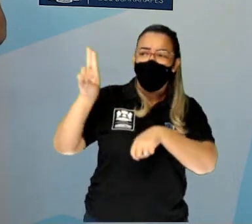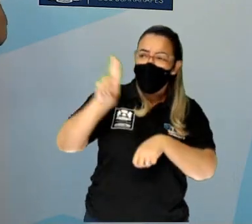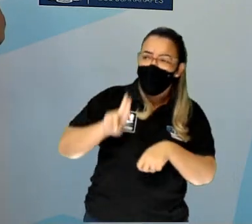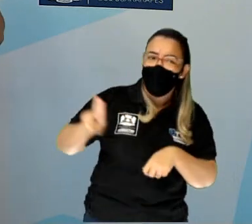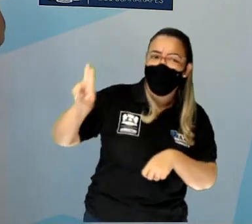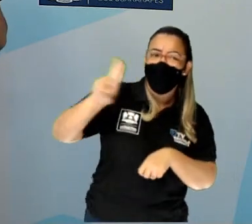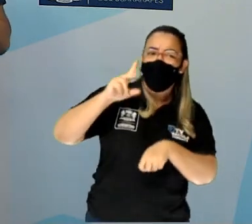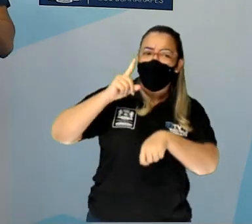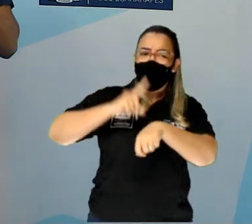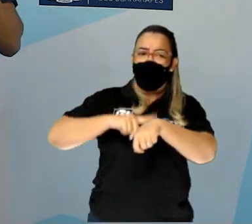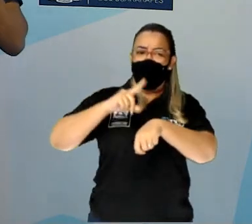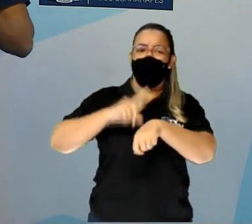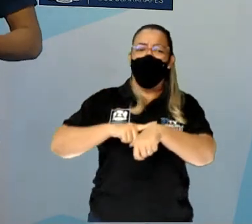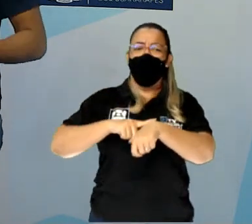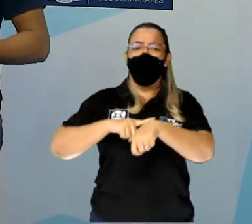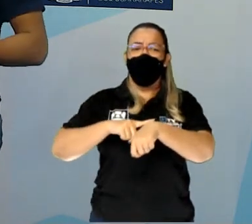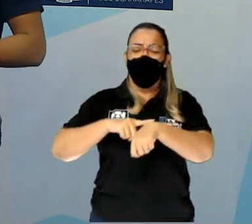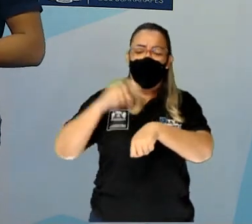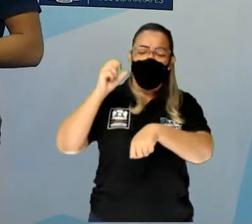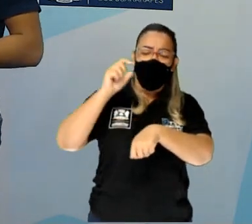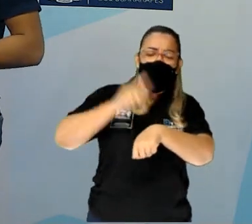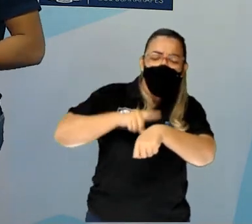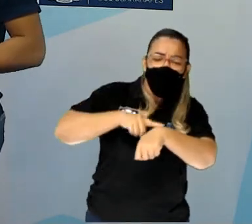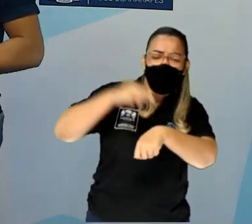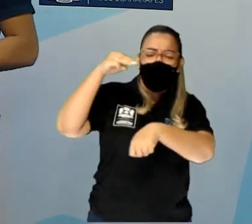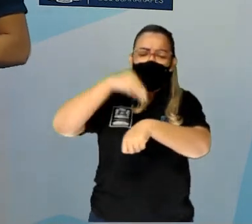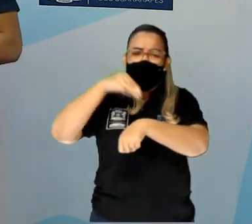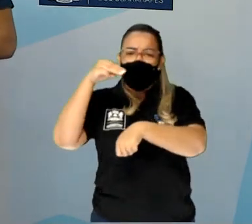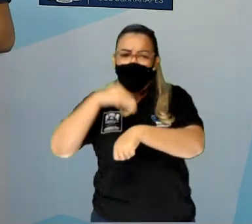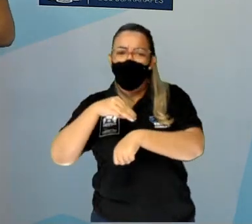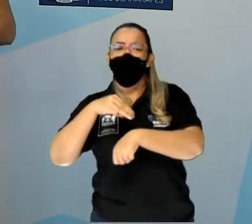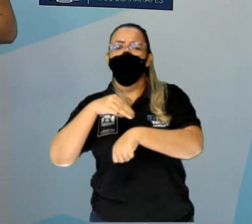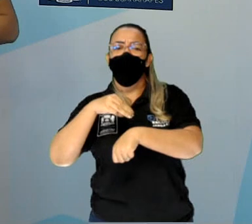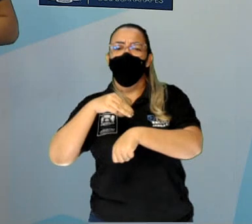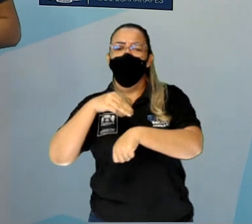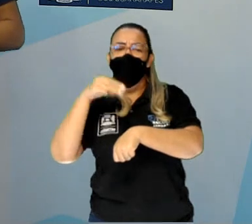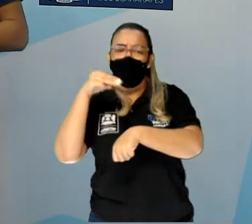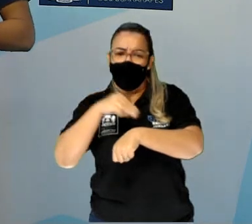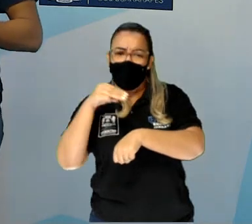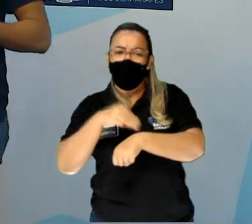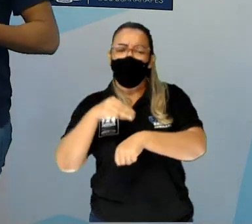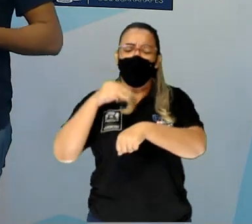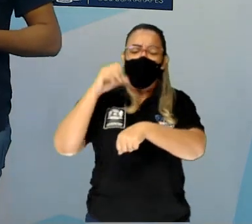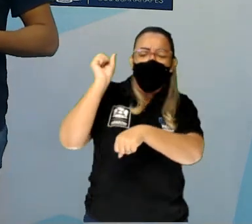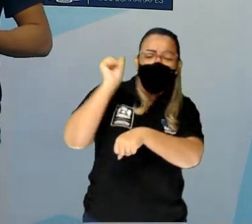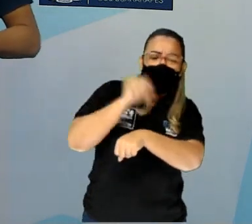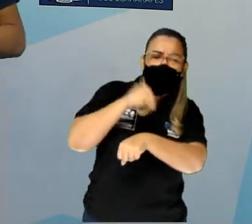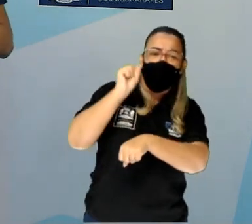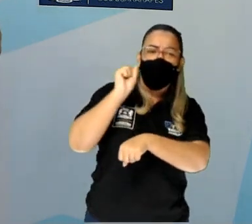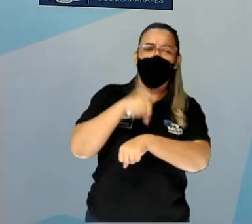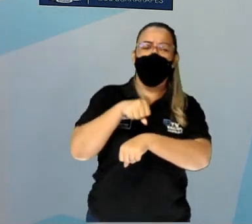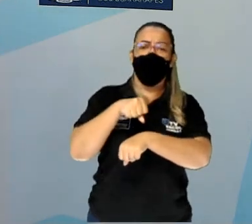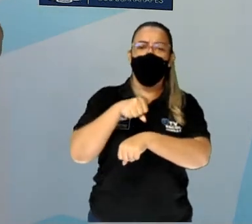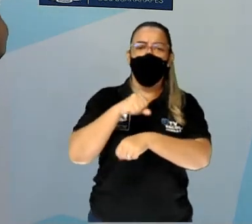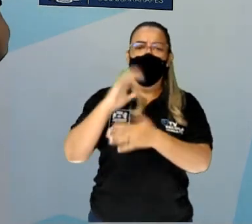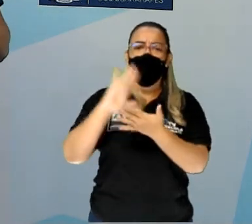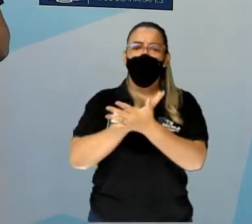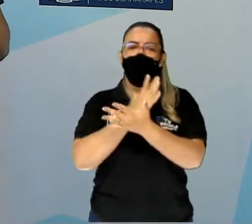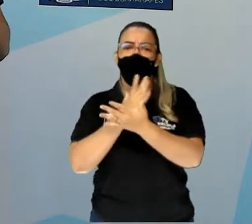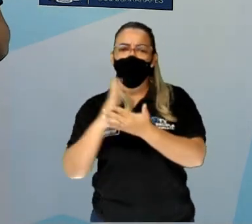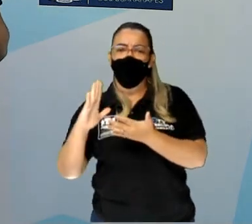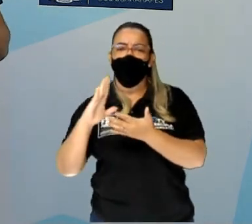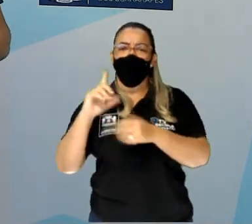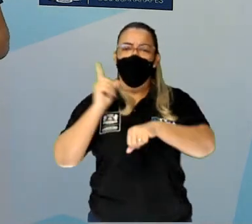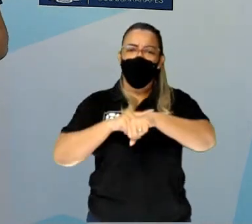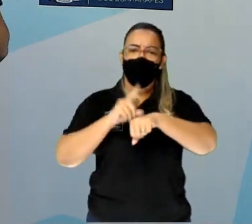utilizado para medir o tempo. Ele indica as horas, os minutos e alguns modelos